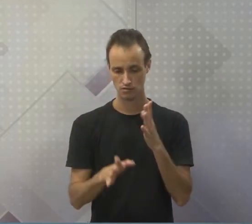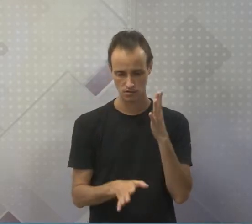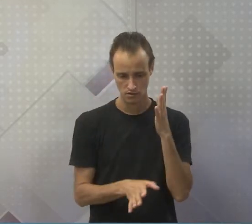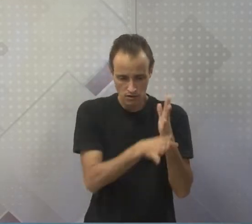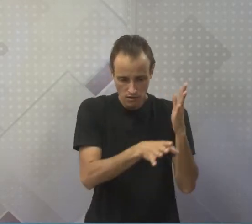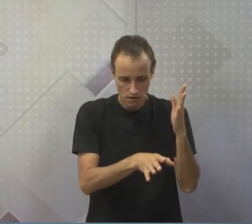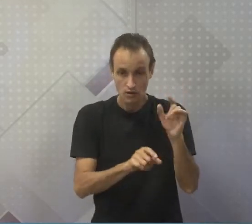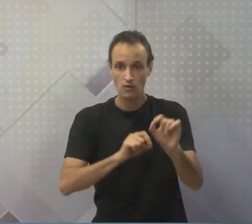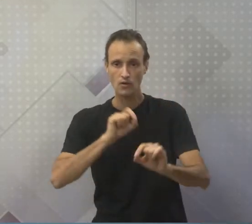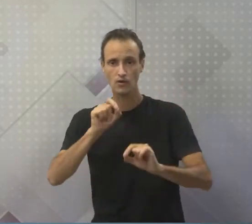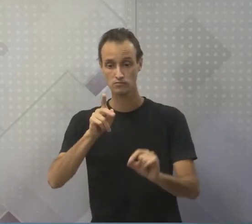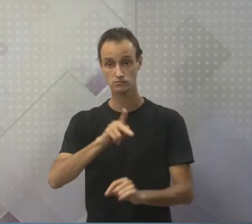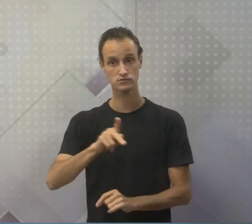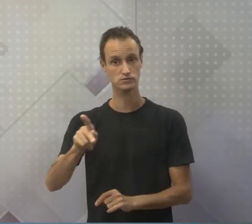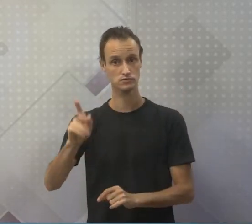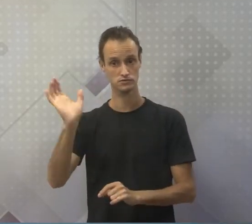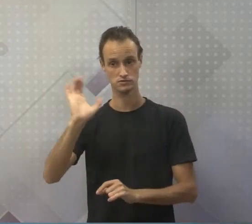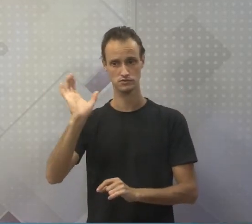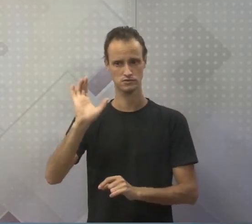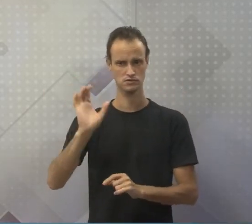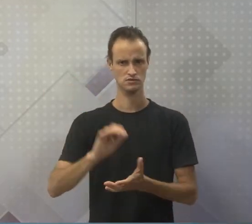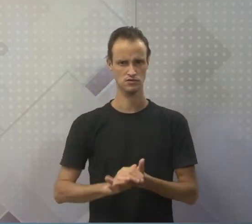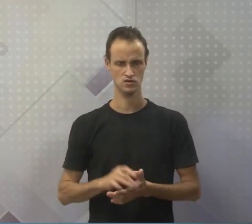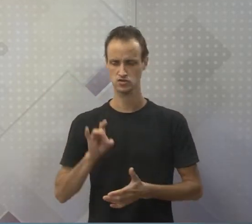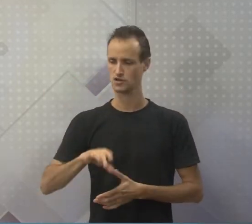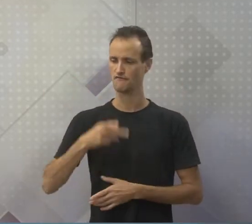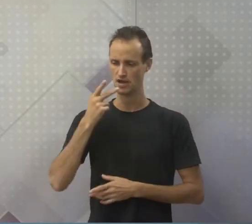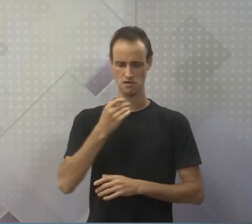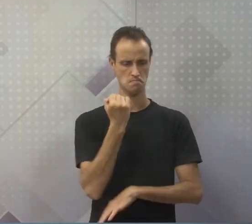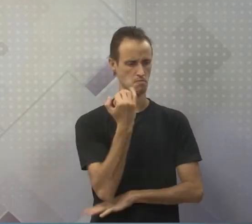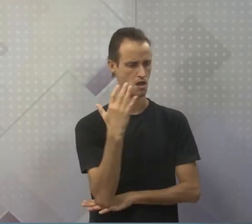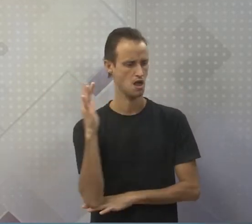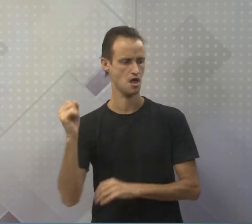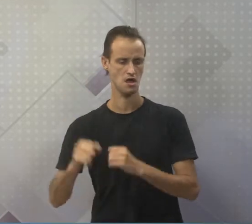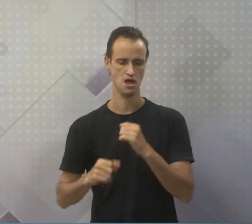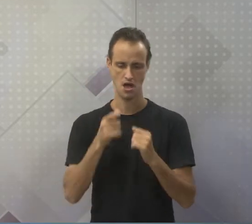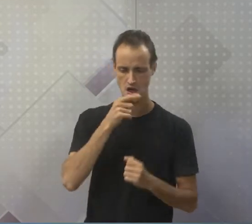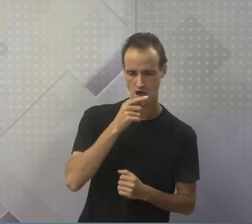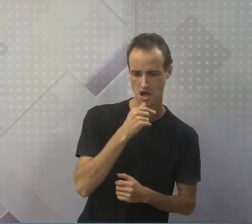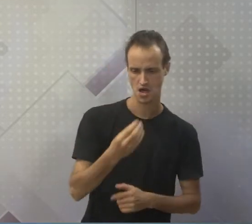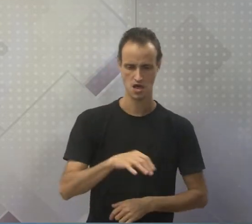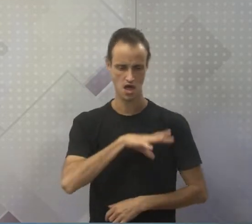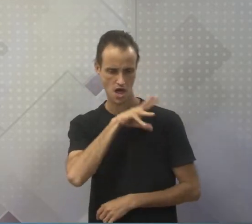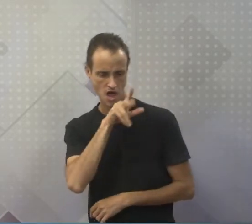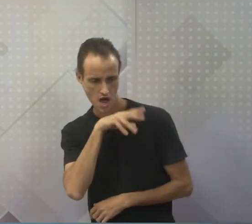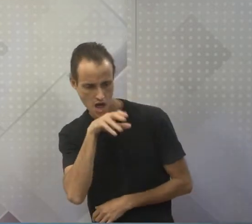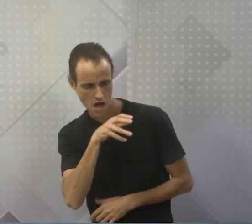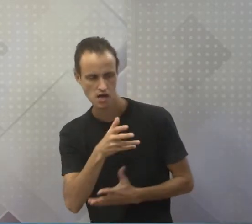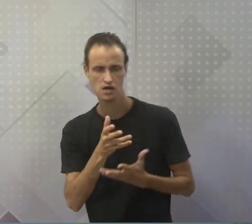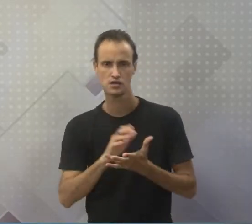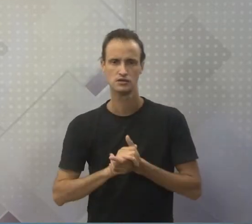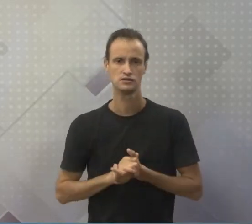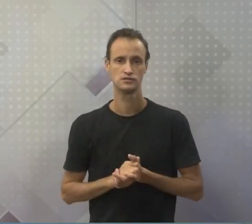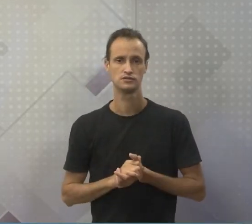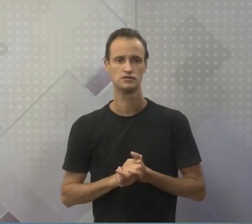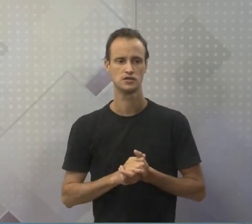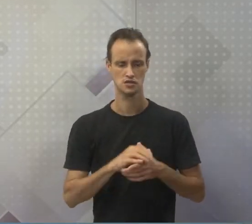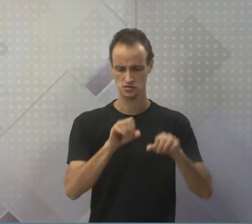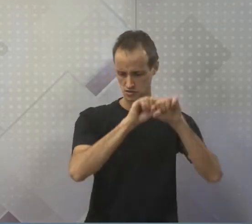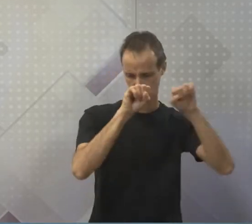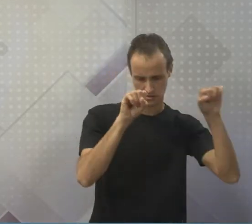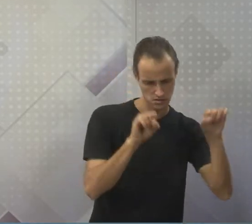que o professor de ciência não é aquele que fala só de planta, de água, de bicho, né? De